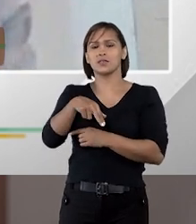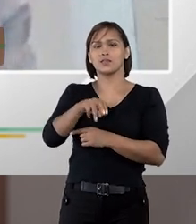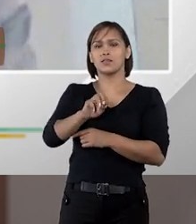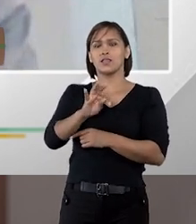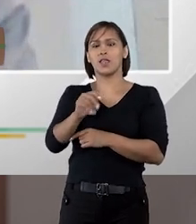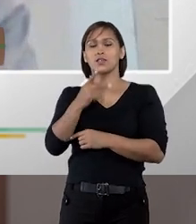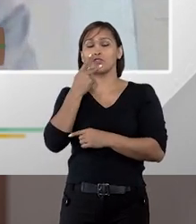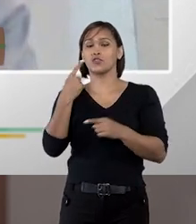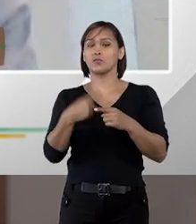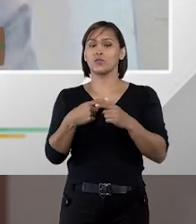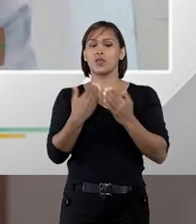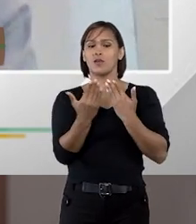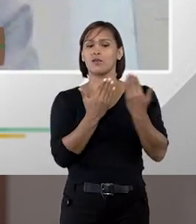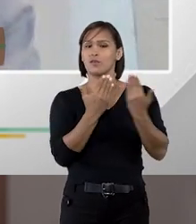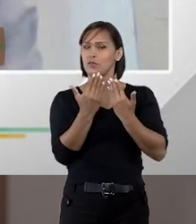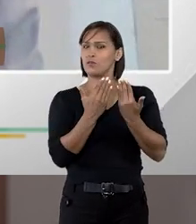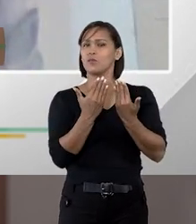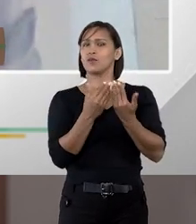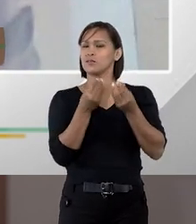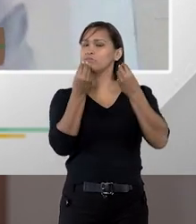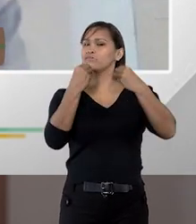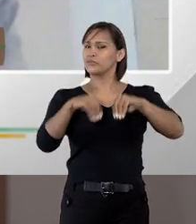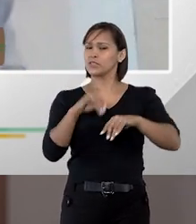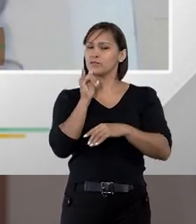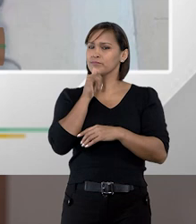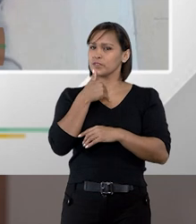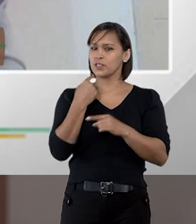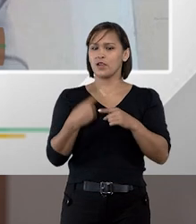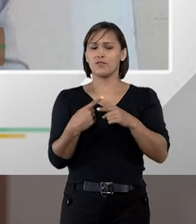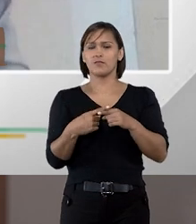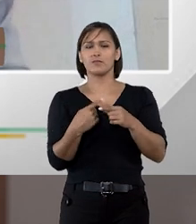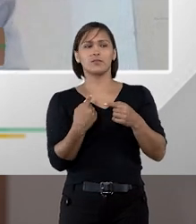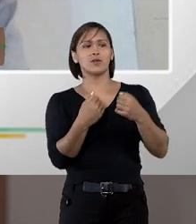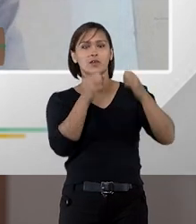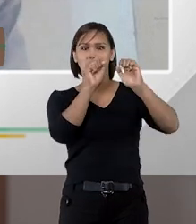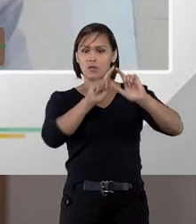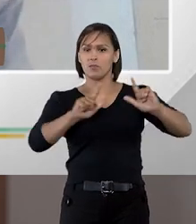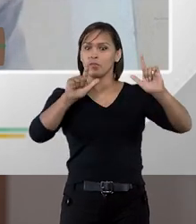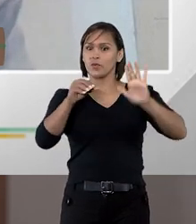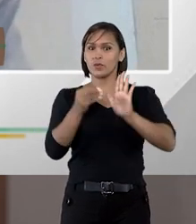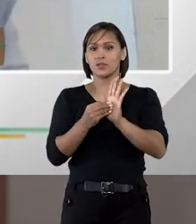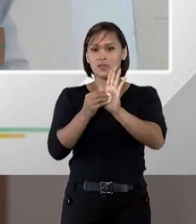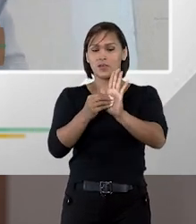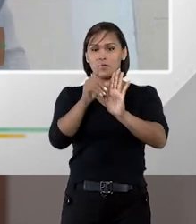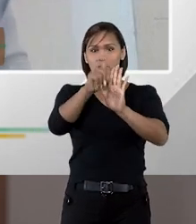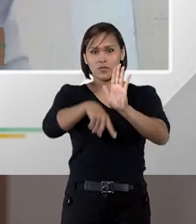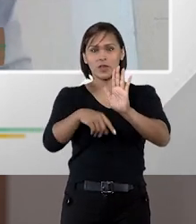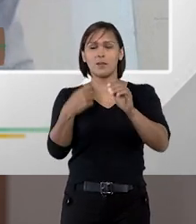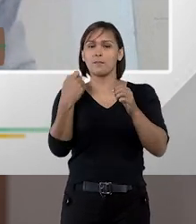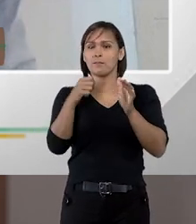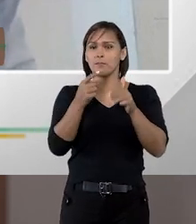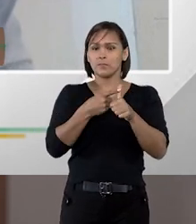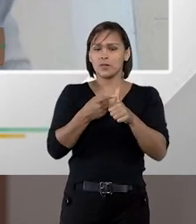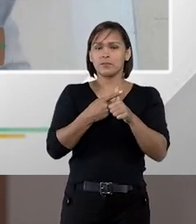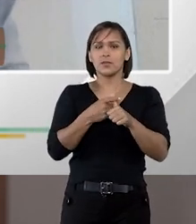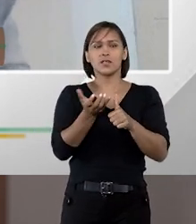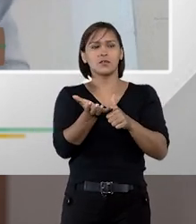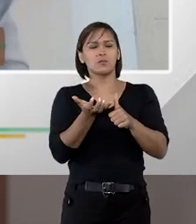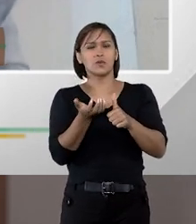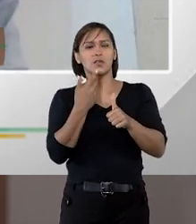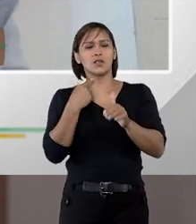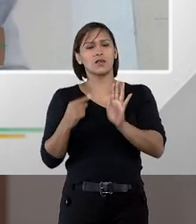é uma comparação até injusta com o que o portal pretende nos oferecer primeiro porque ele